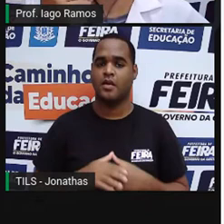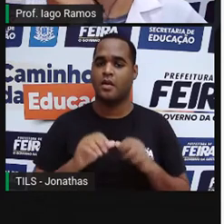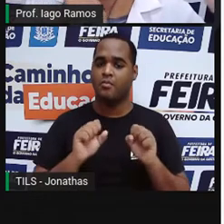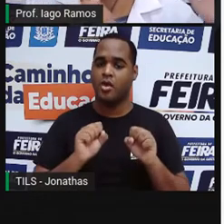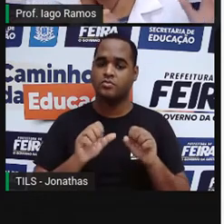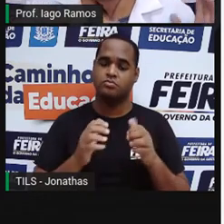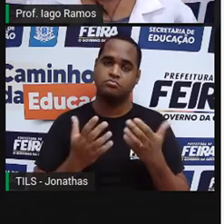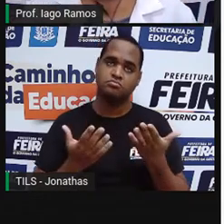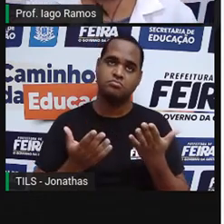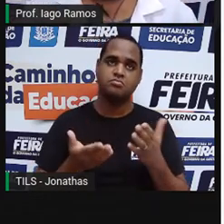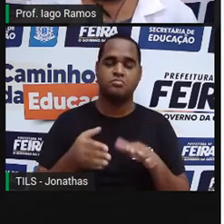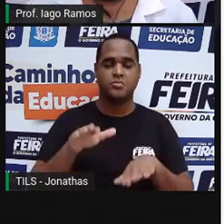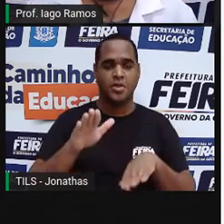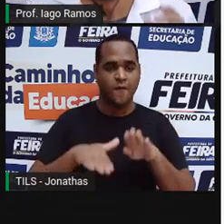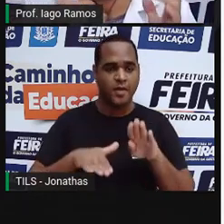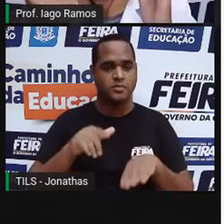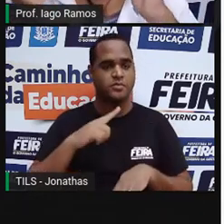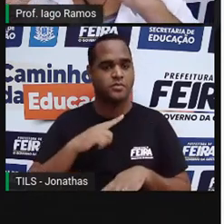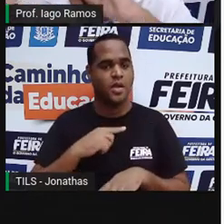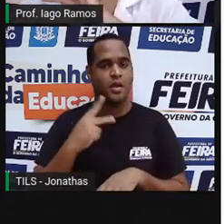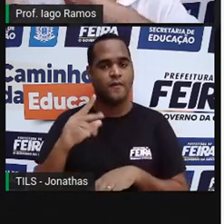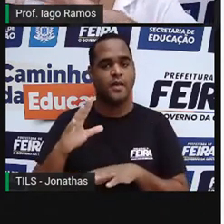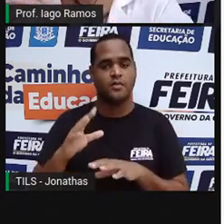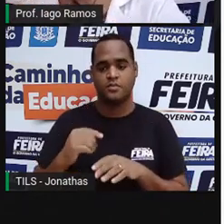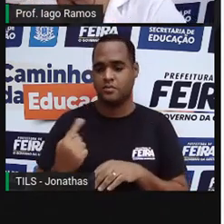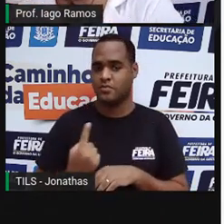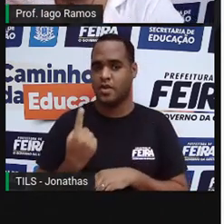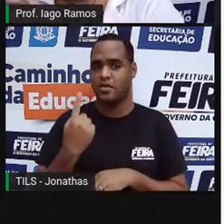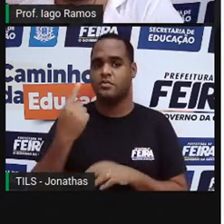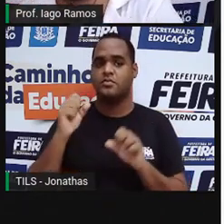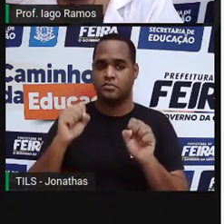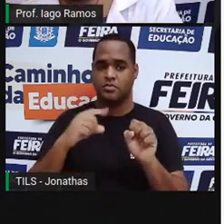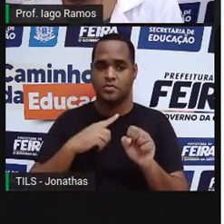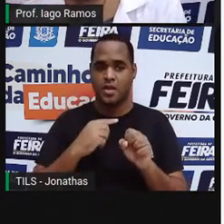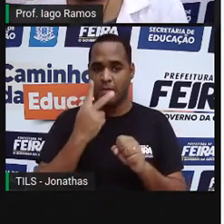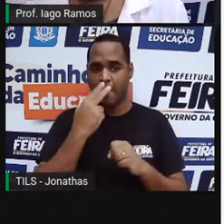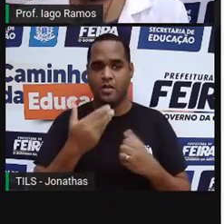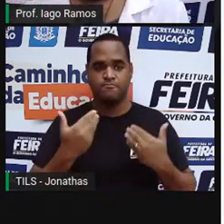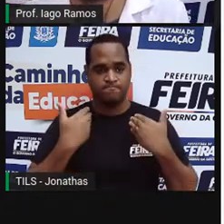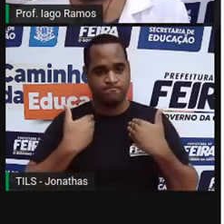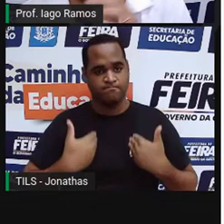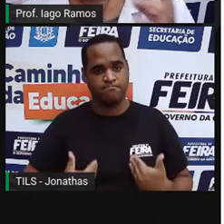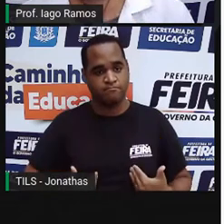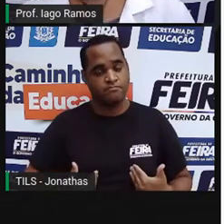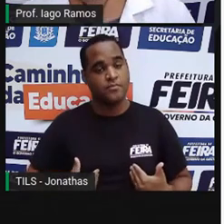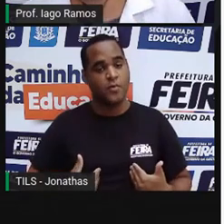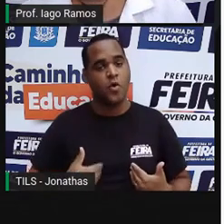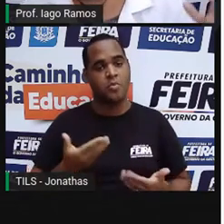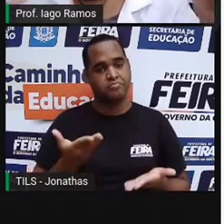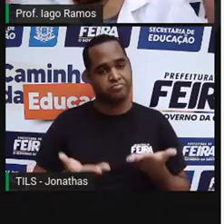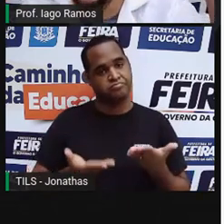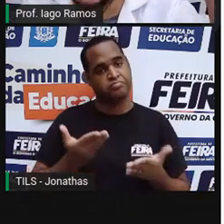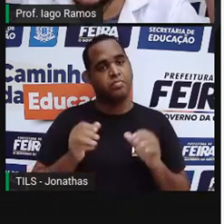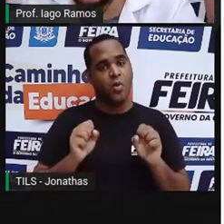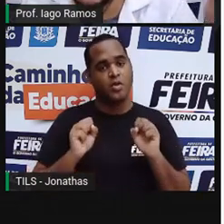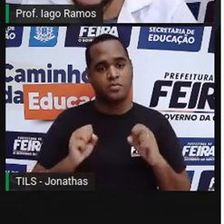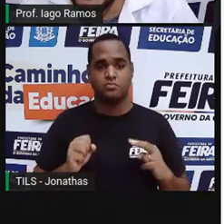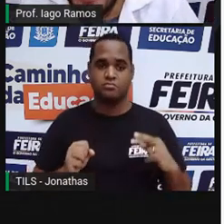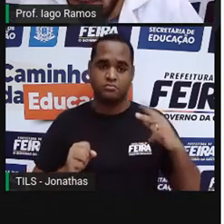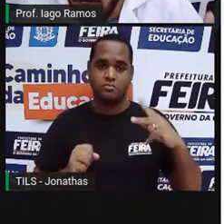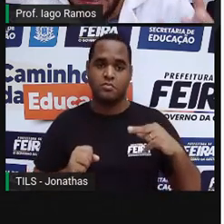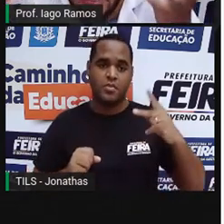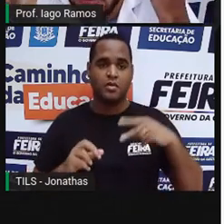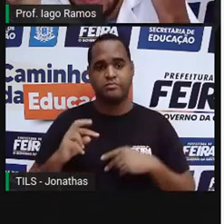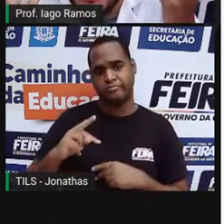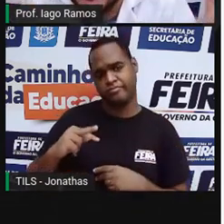talvez, quanto maior você for, maior é a sua massa corporal. As duas grandezas aumentam, elas